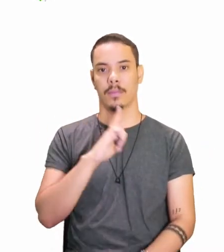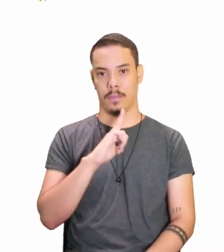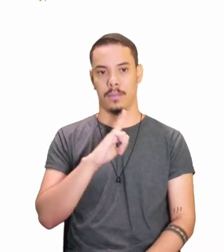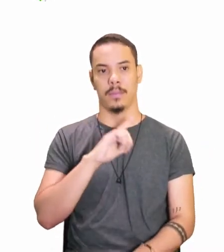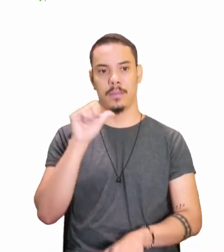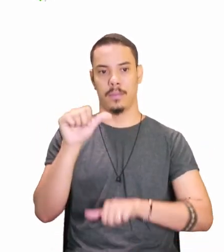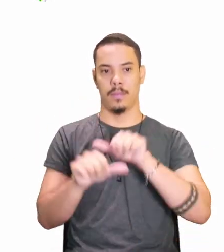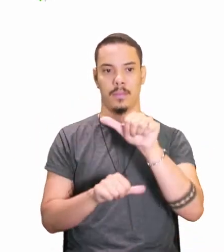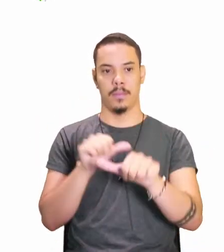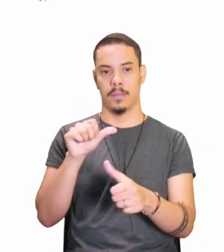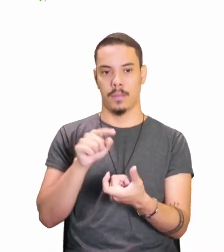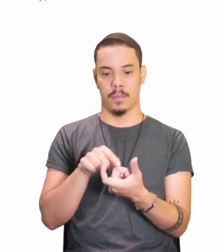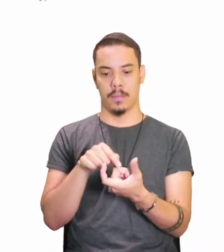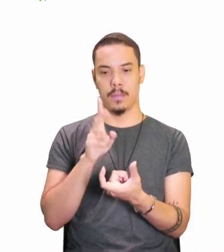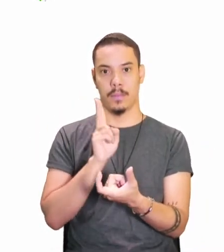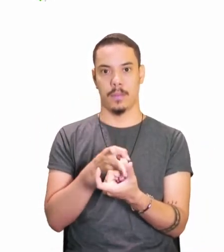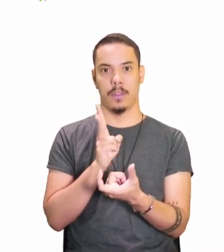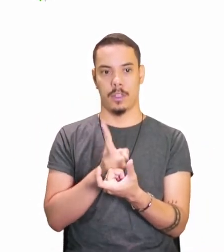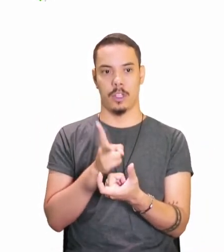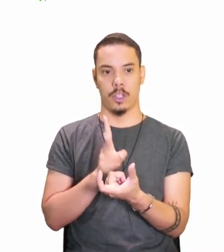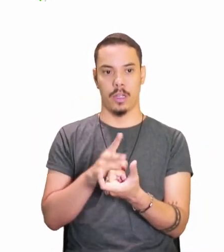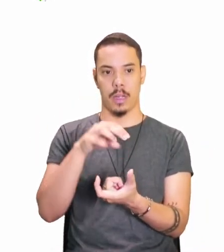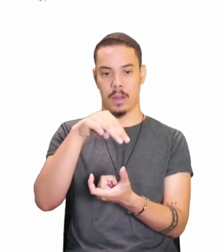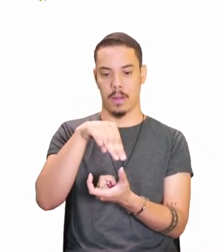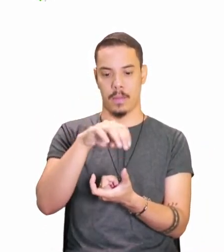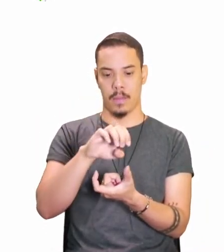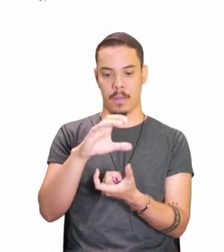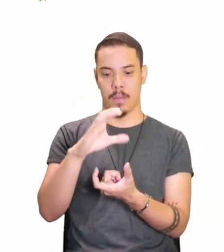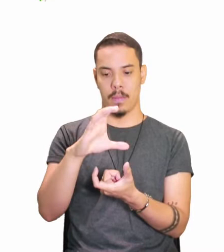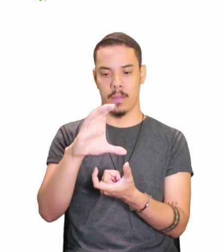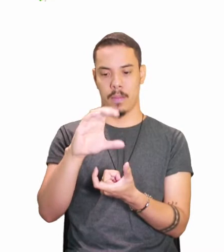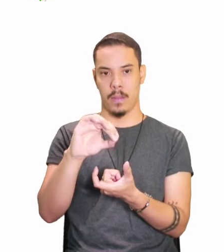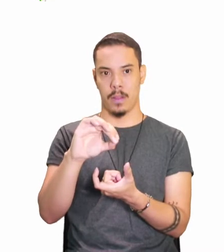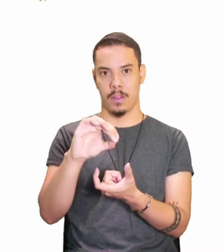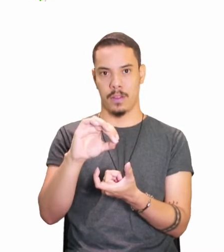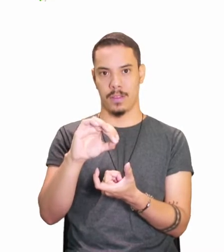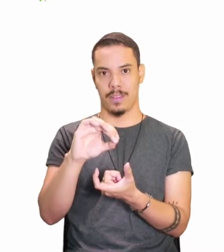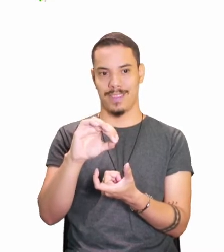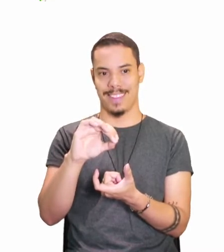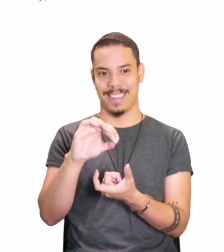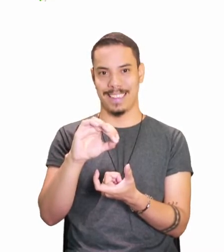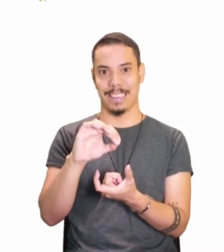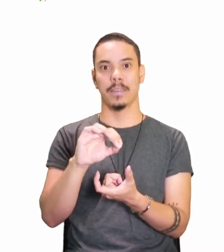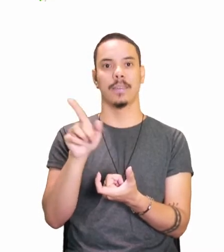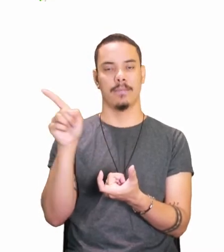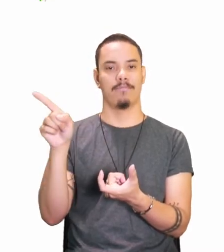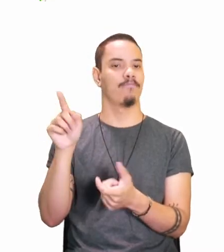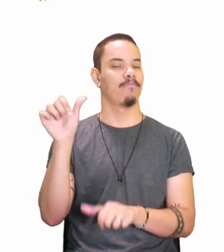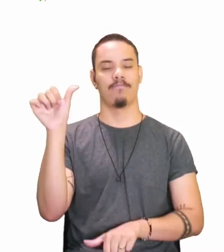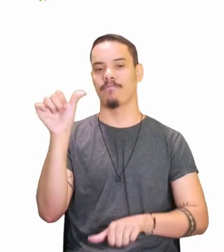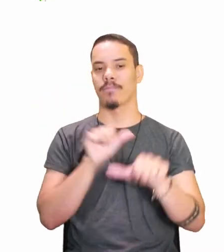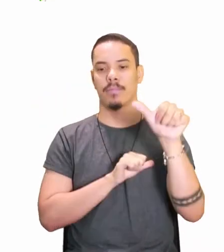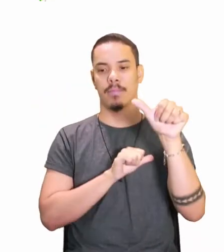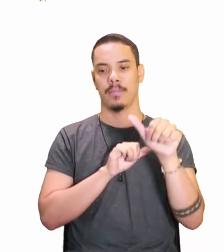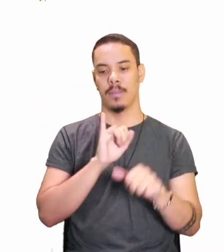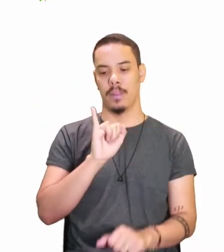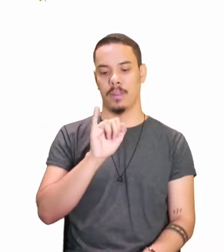alteração na primeira? Então, pronto, já não tá mais regular. Então, aqui é irregular.